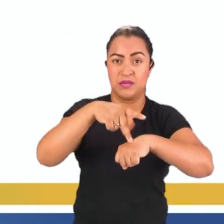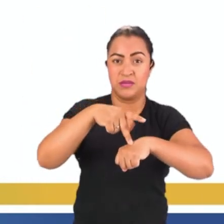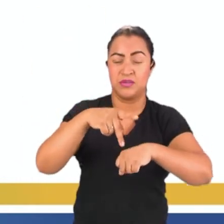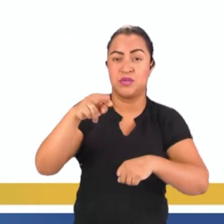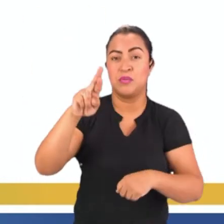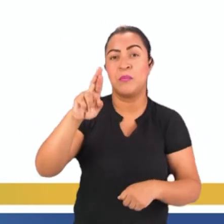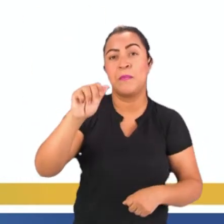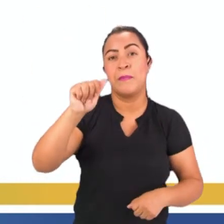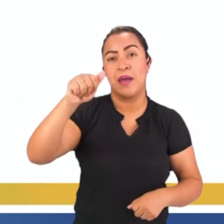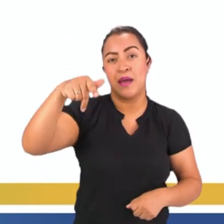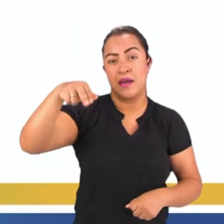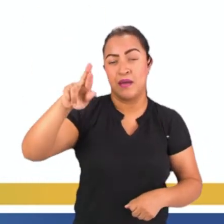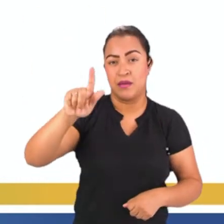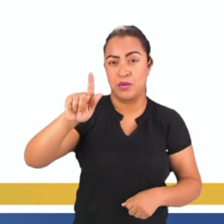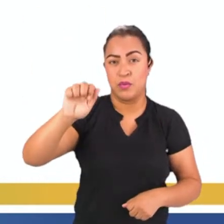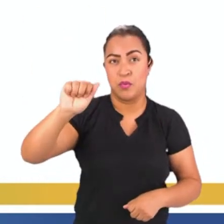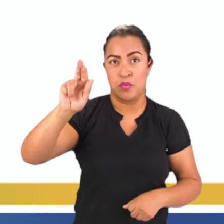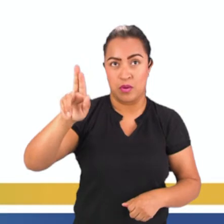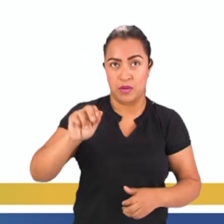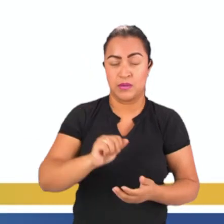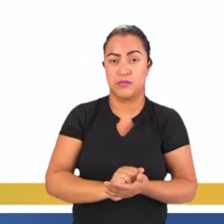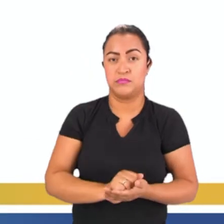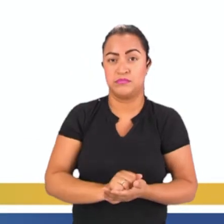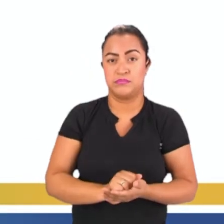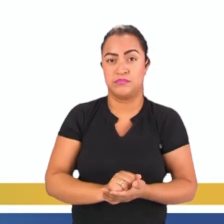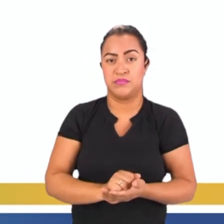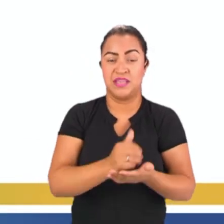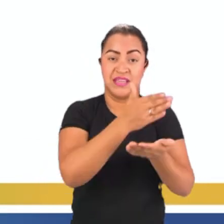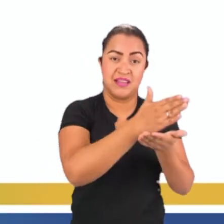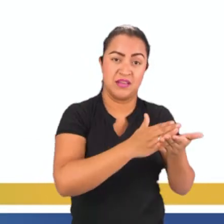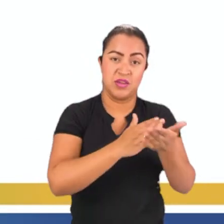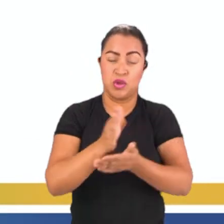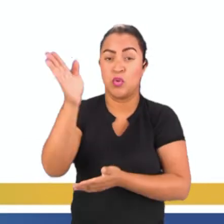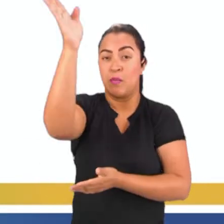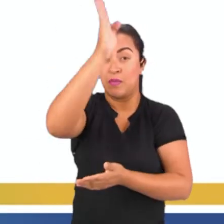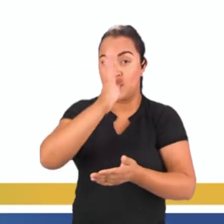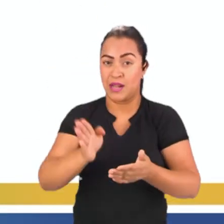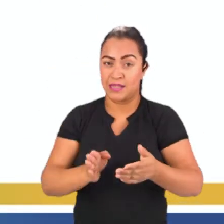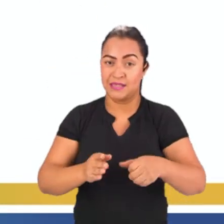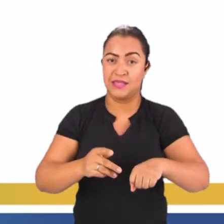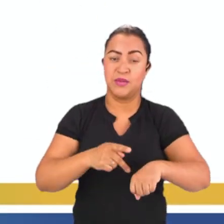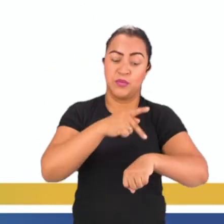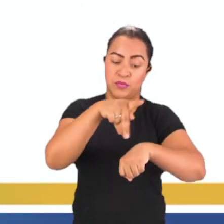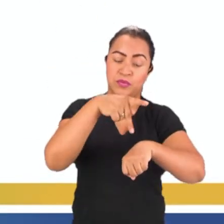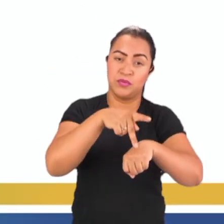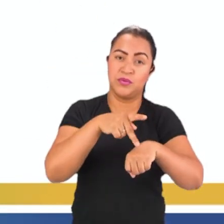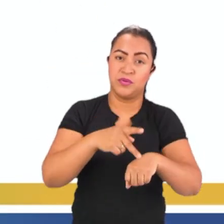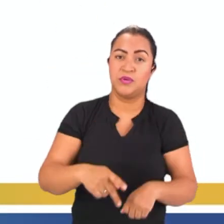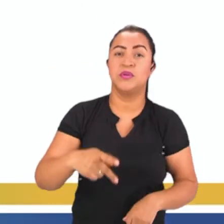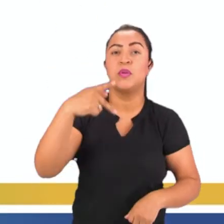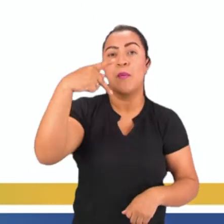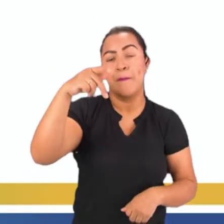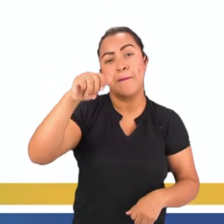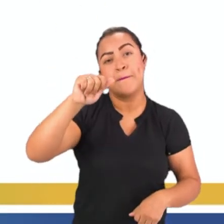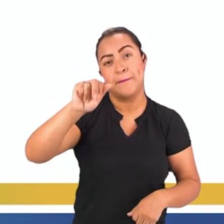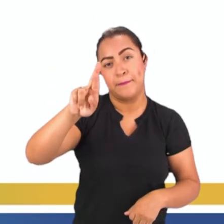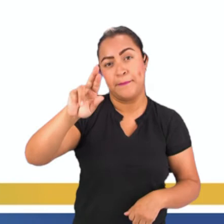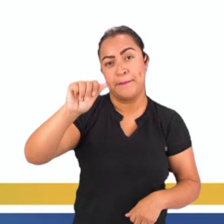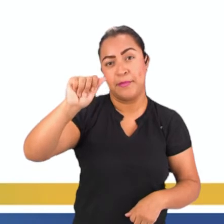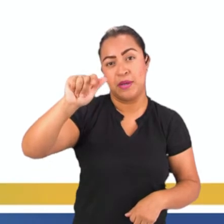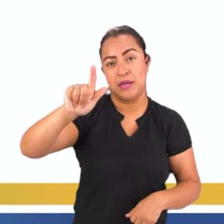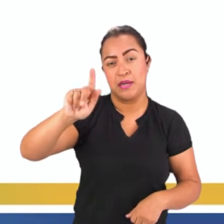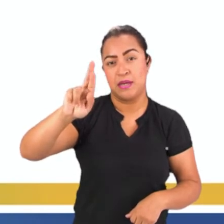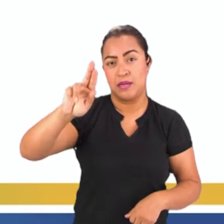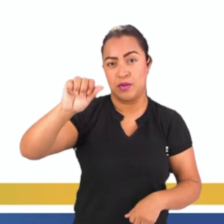binacional. Devido ao quê? Brasil e Paraguai, né? O Brasil, no caso, é representado pelo Estado do Paraná. Ok? Vamos lá.